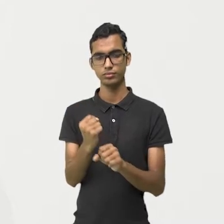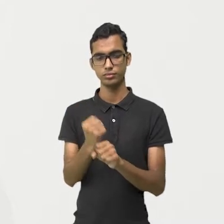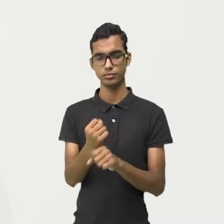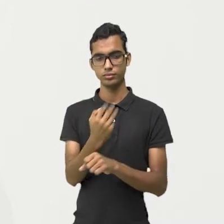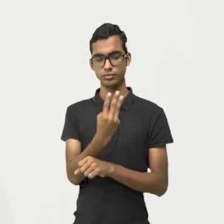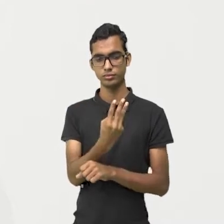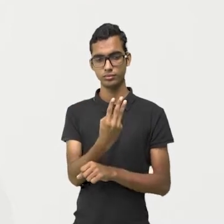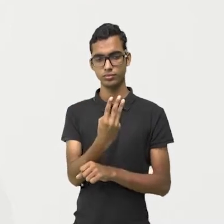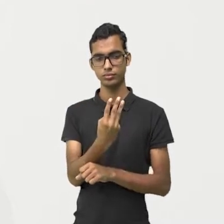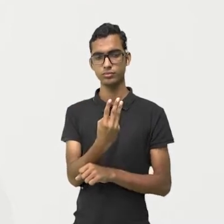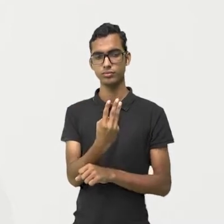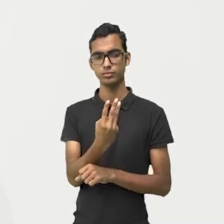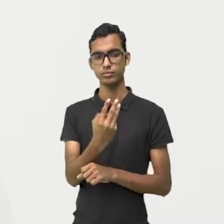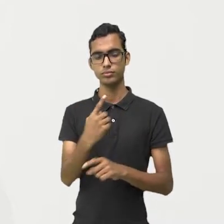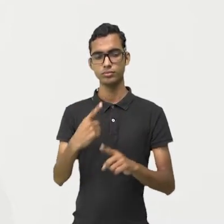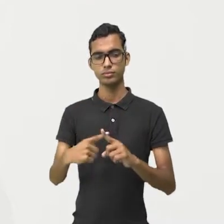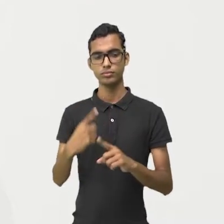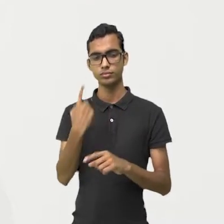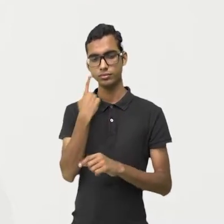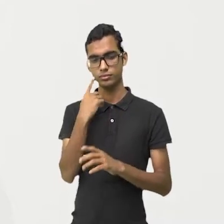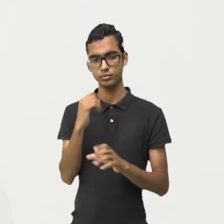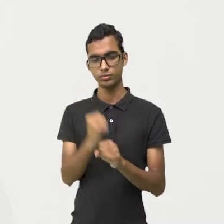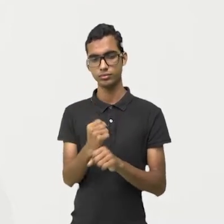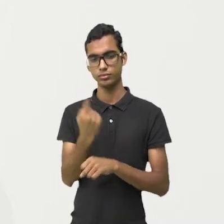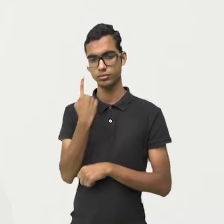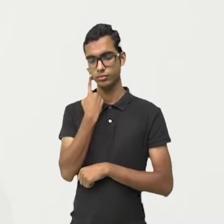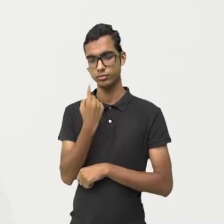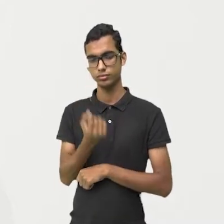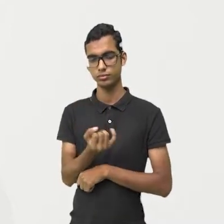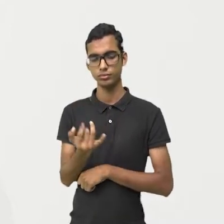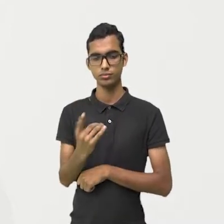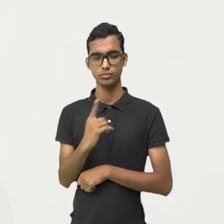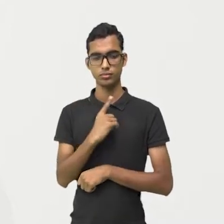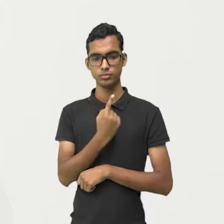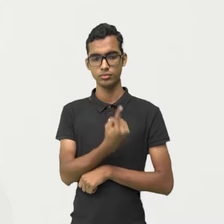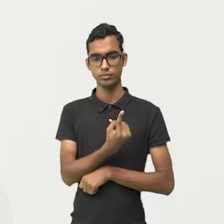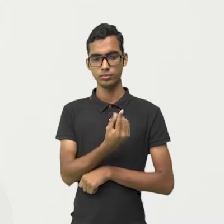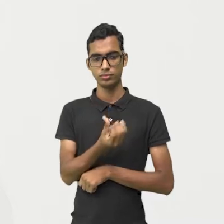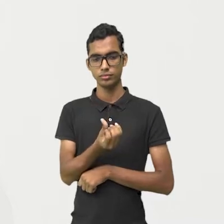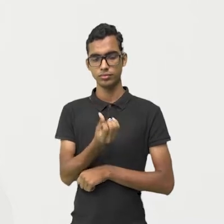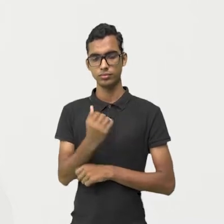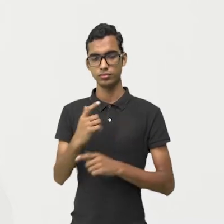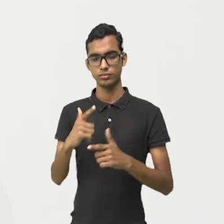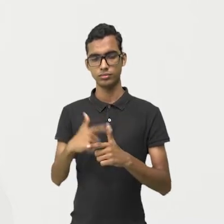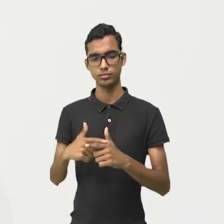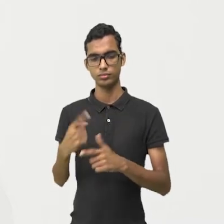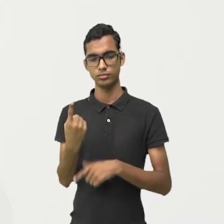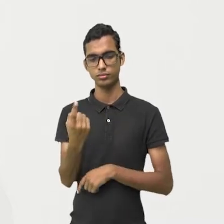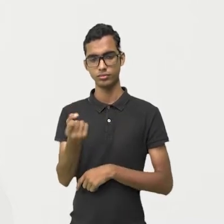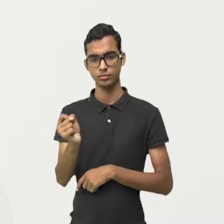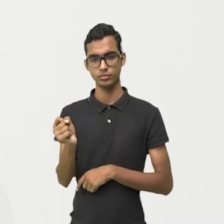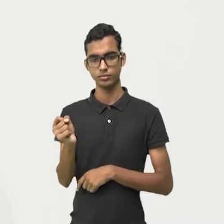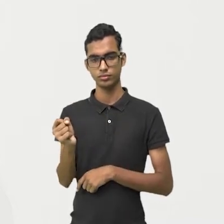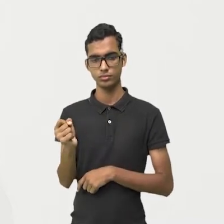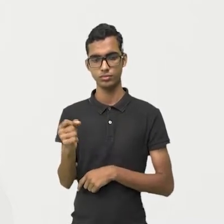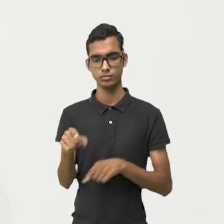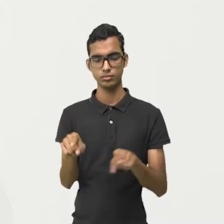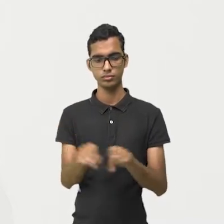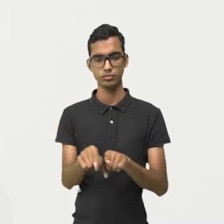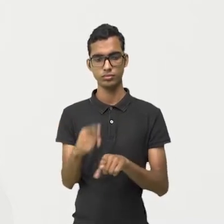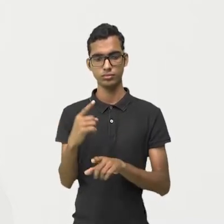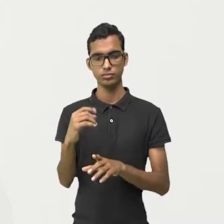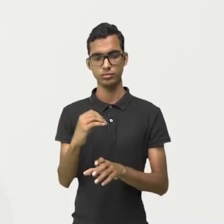dar 1. Vezes 2, 2. Para não ter erro. Baixa aqui. 16 por 2 dá 8. 8 vezes 2 é 16.